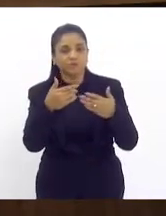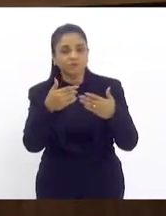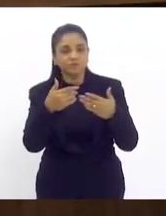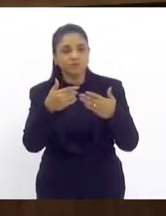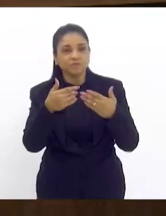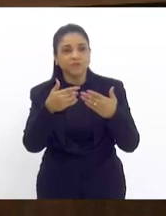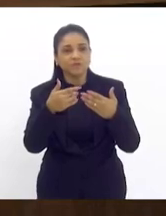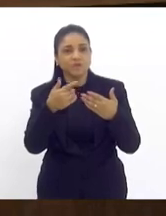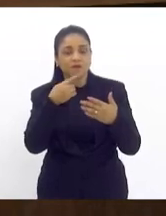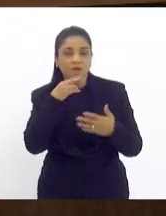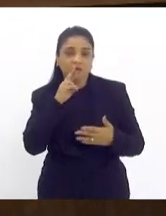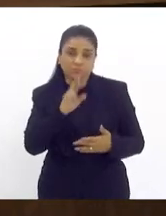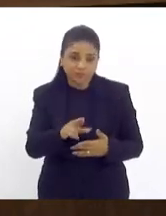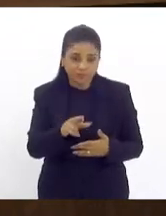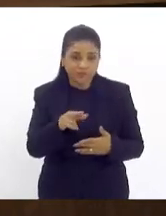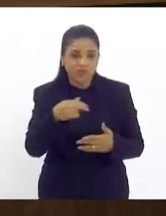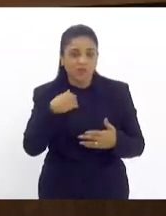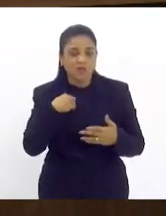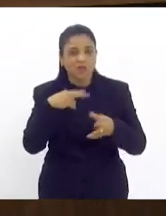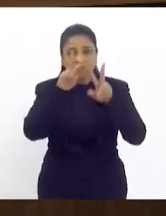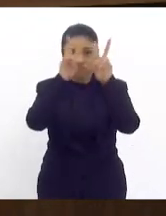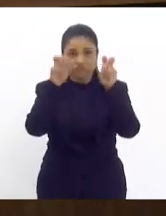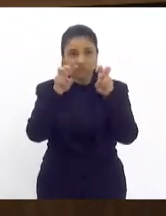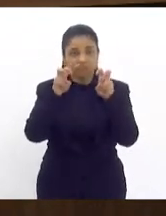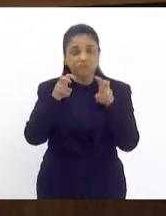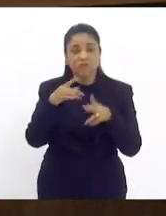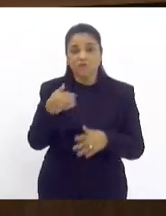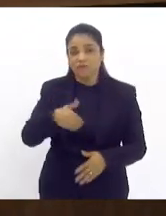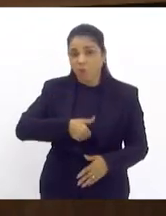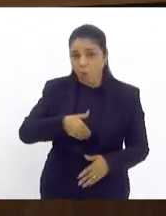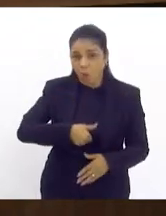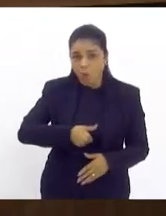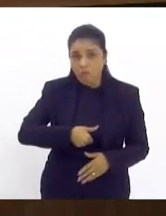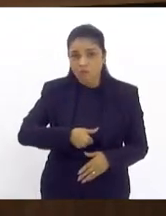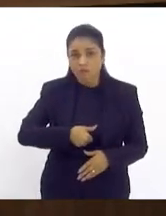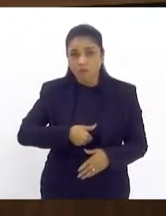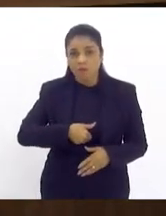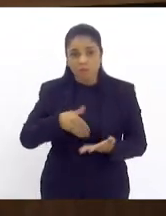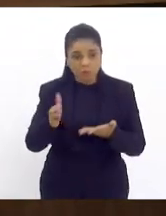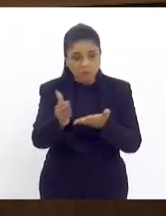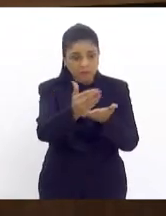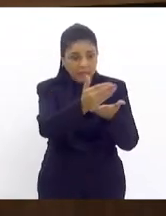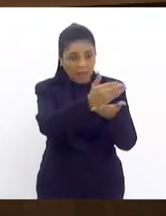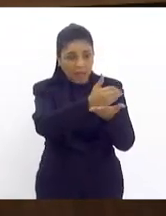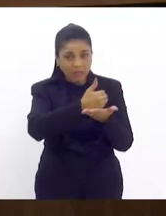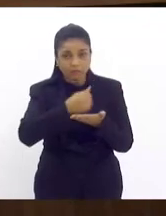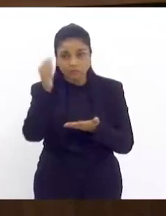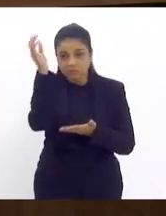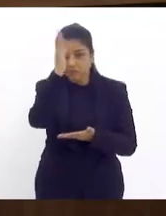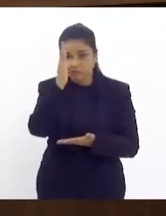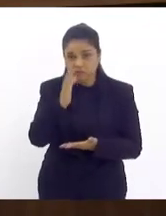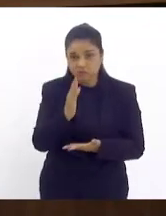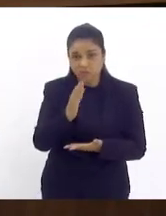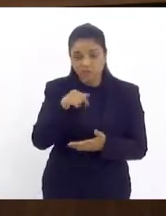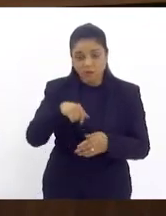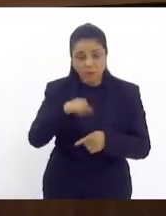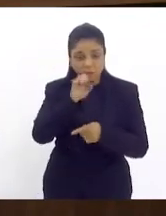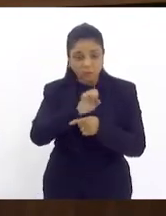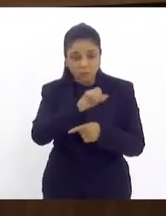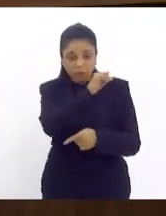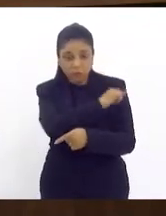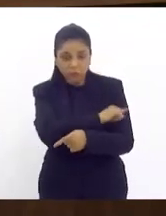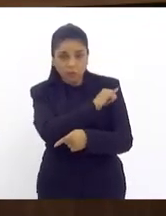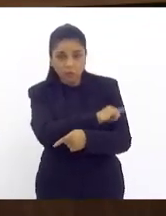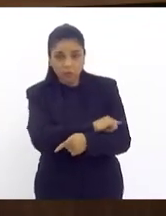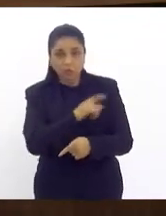de questão de fome no Brasil pegaram dados nacionais disseram que o estado do Rio de Janeiro com números